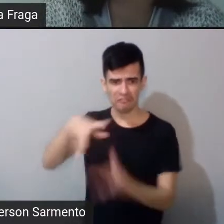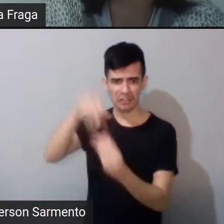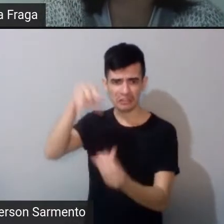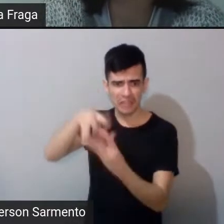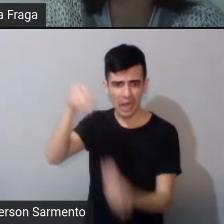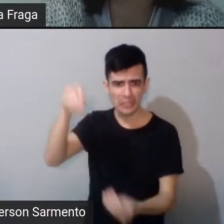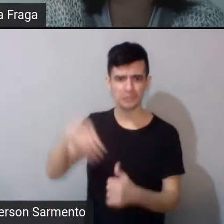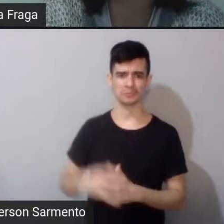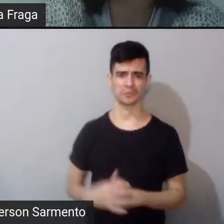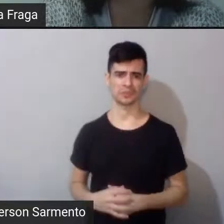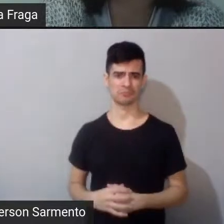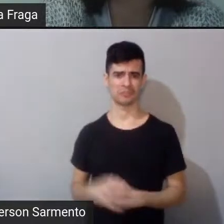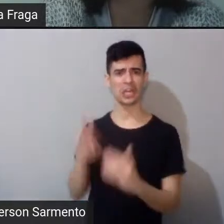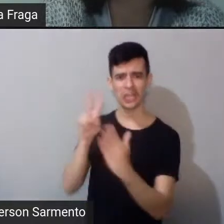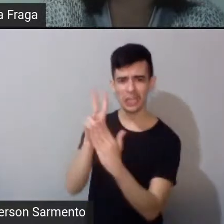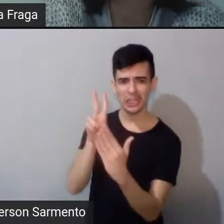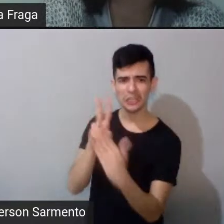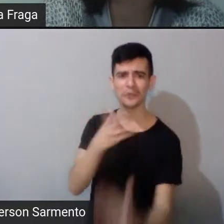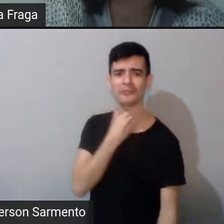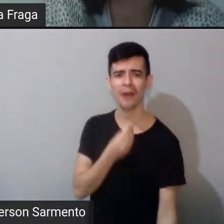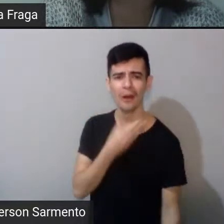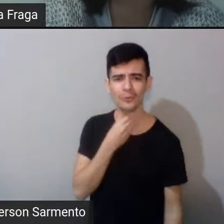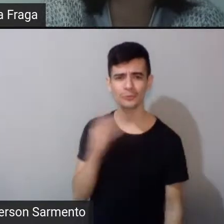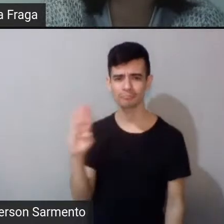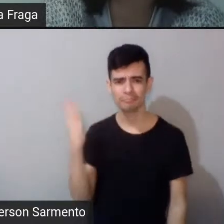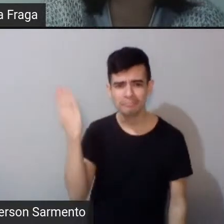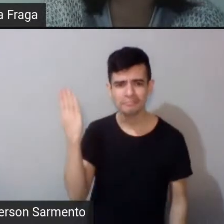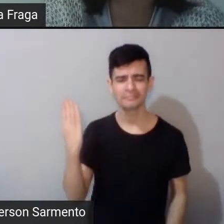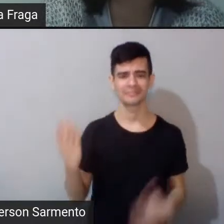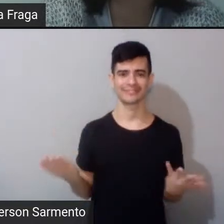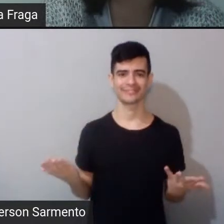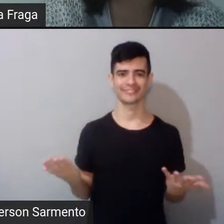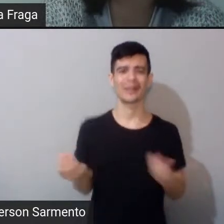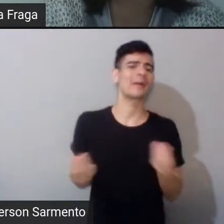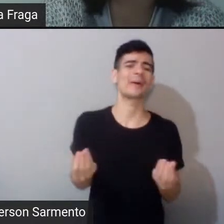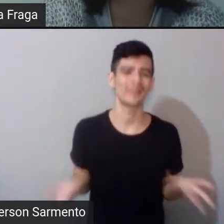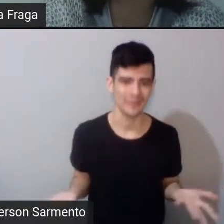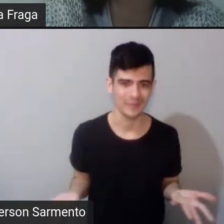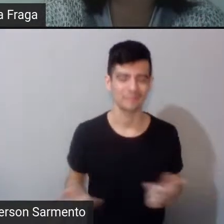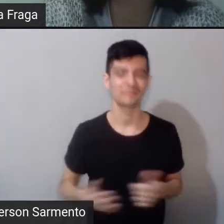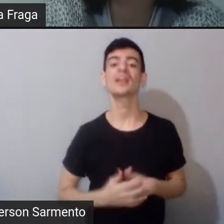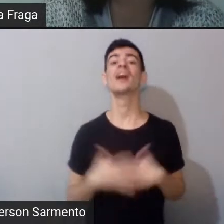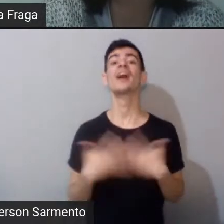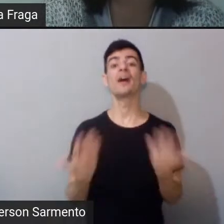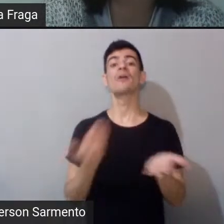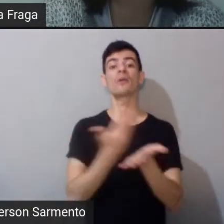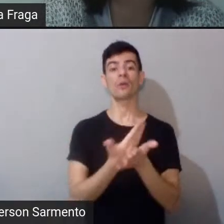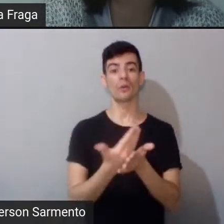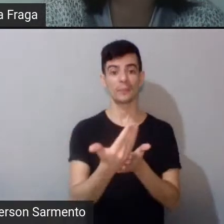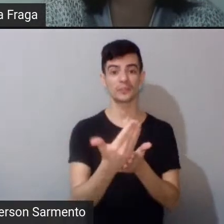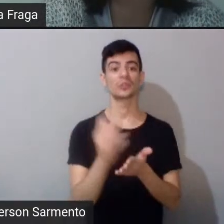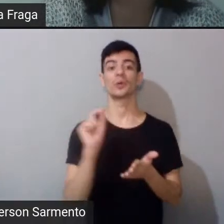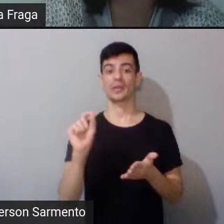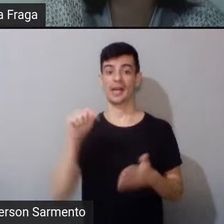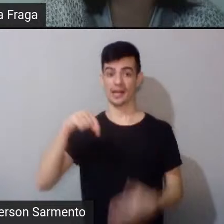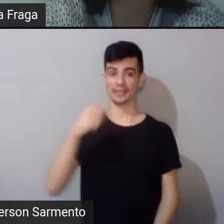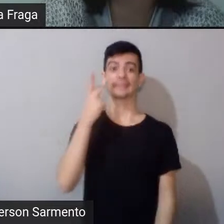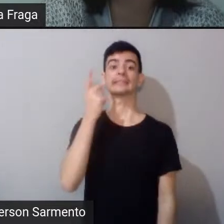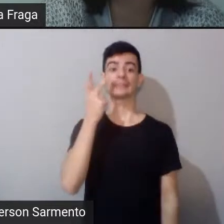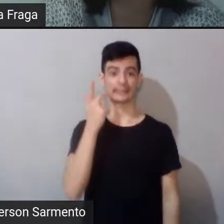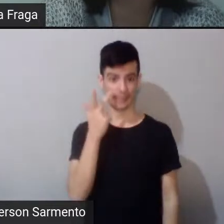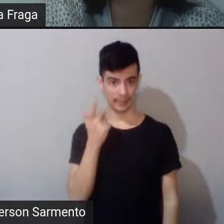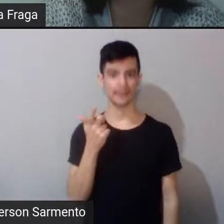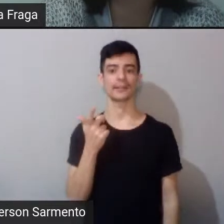povo? E aí começou esse movimento de retomada com os tremembezes e com os tapebas aqui no Ceará. Mas esse